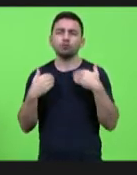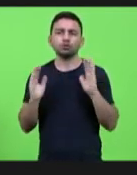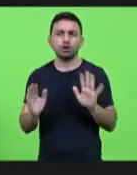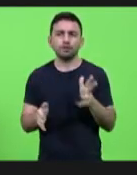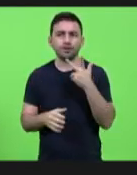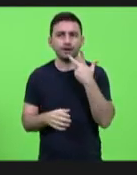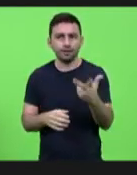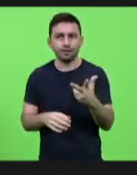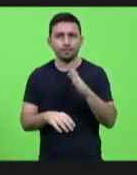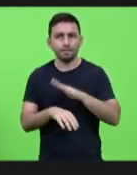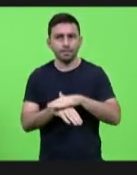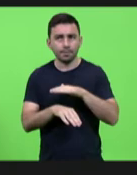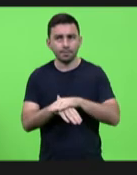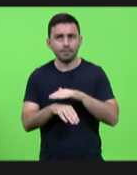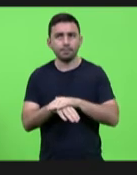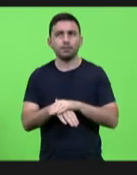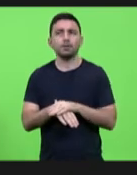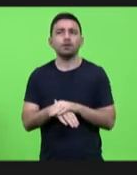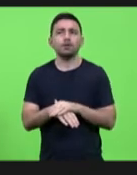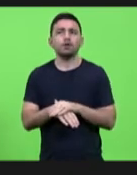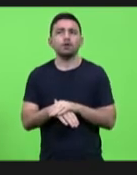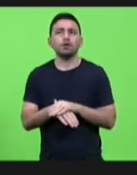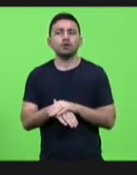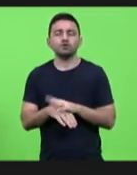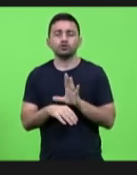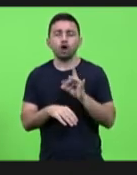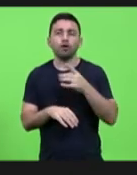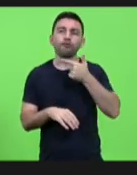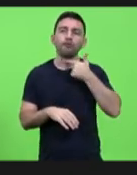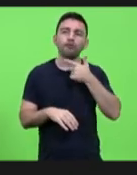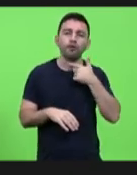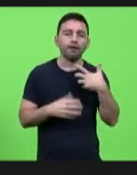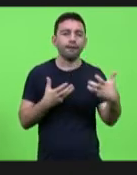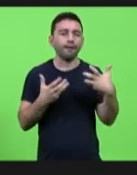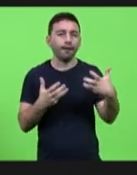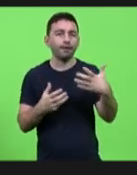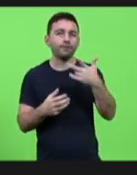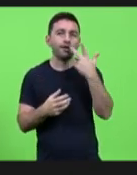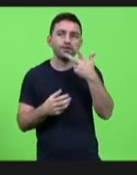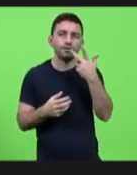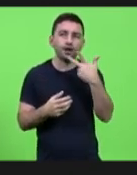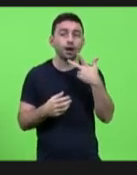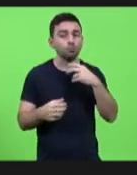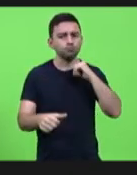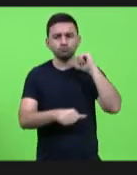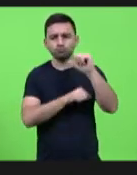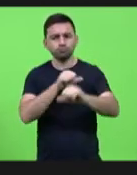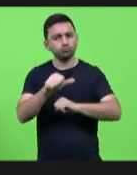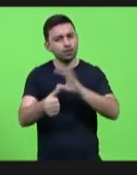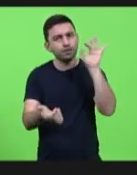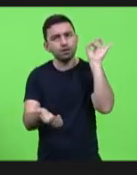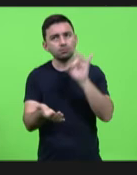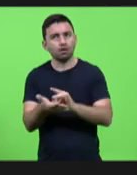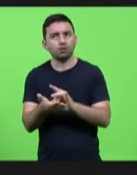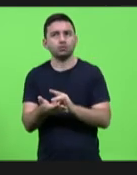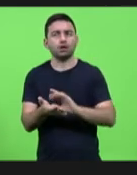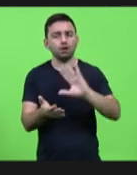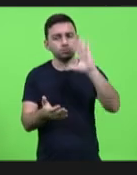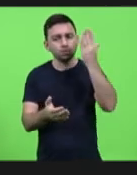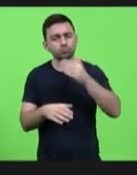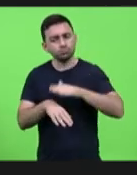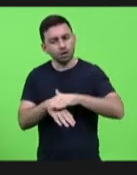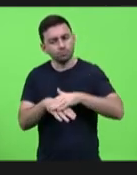saíamos do campo das boas intenções para o campo das ações